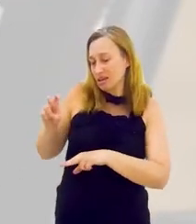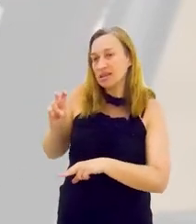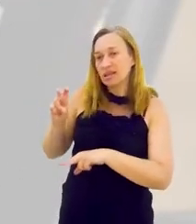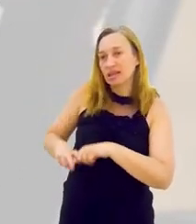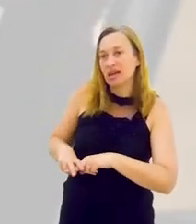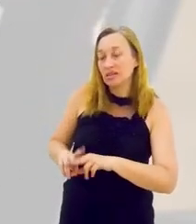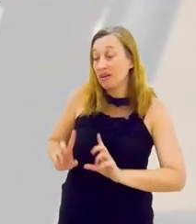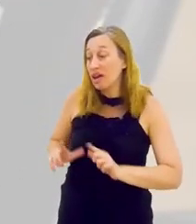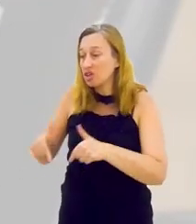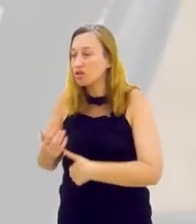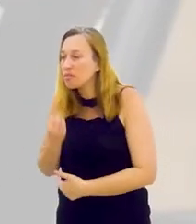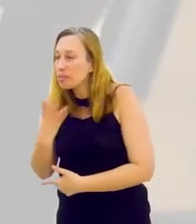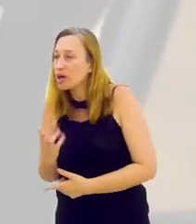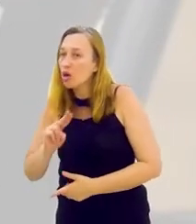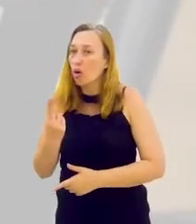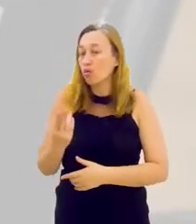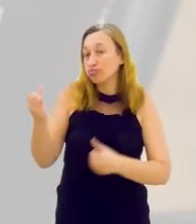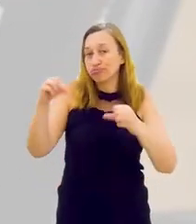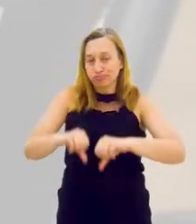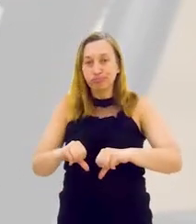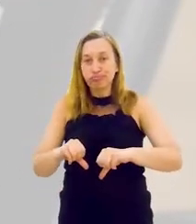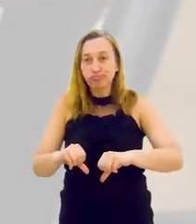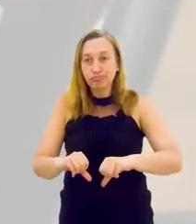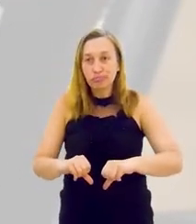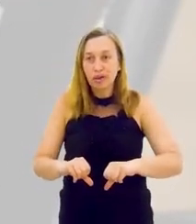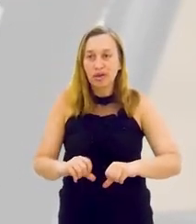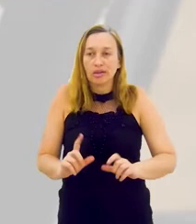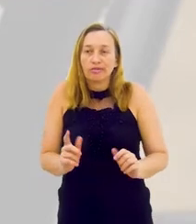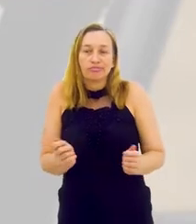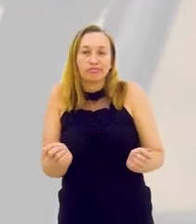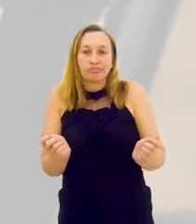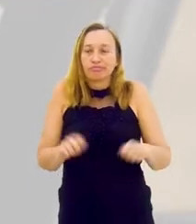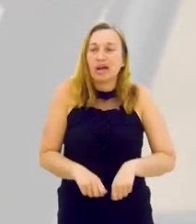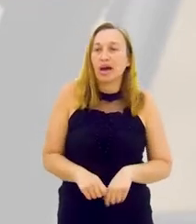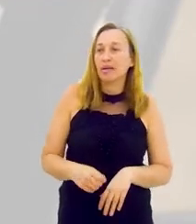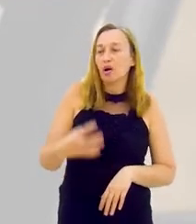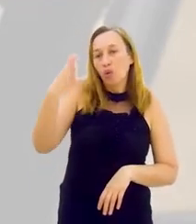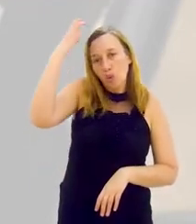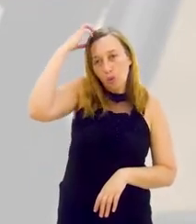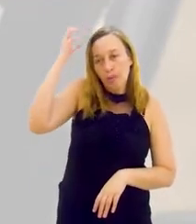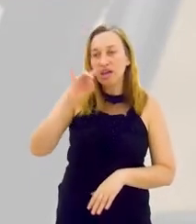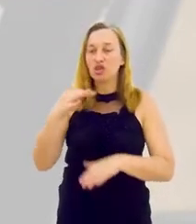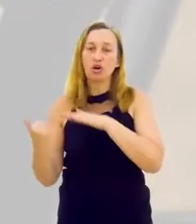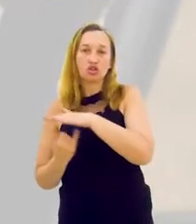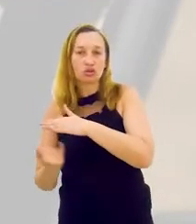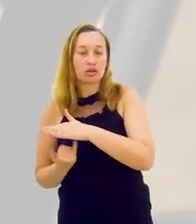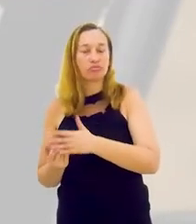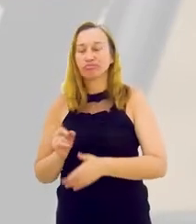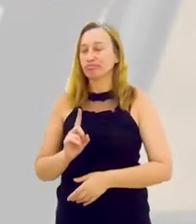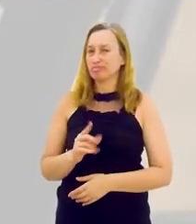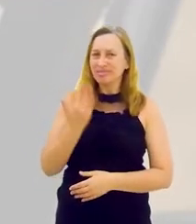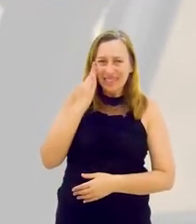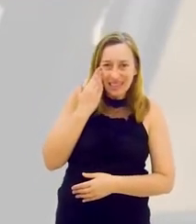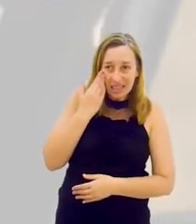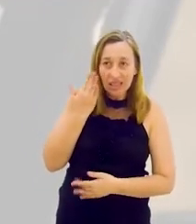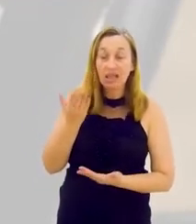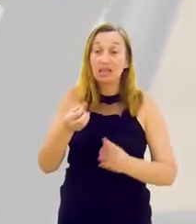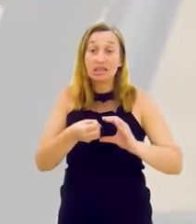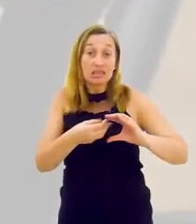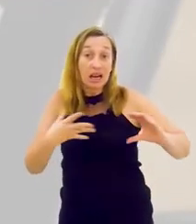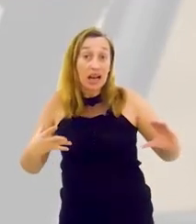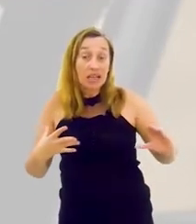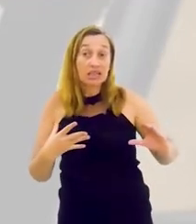de quem está sentado, ela vai funcionar bem ou ela vai funcionar mal. Ela não dá para botar a culpa na instituição, vocês estão entendendo? Então,